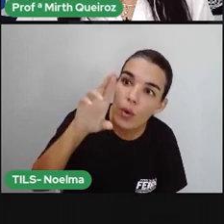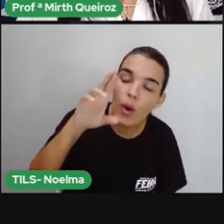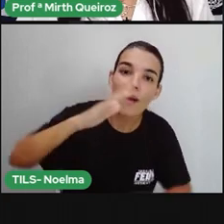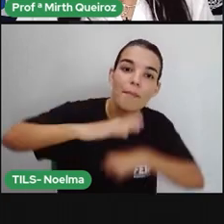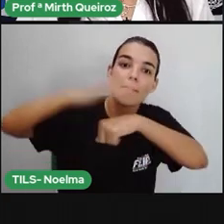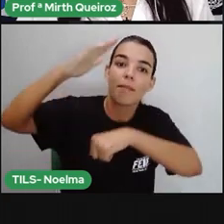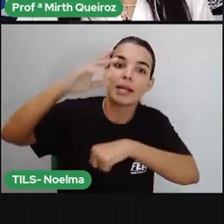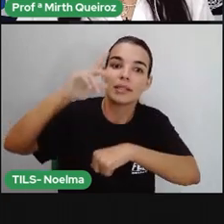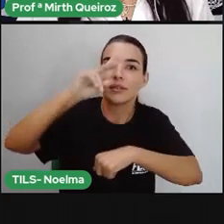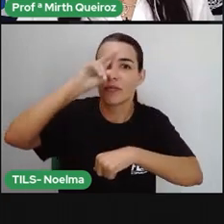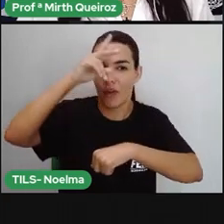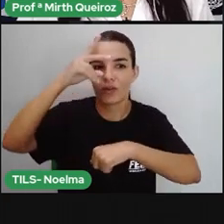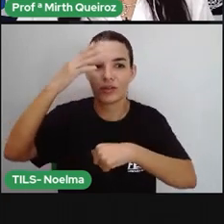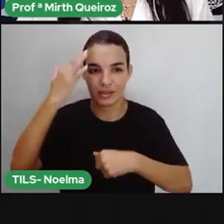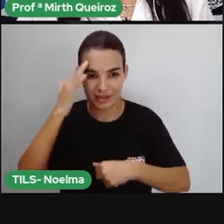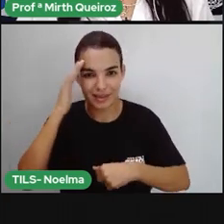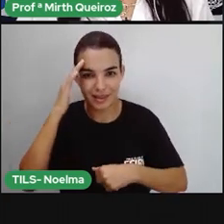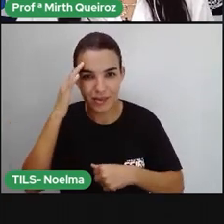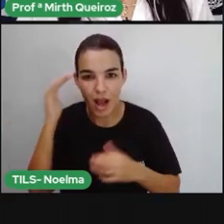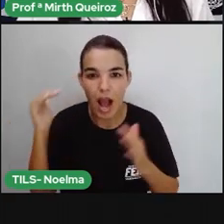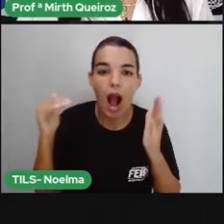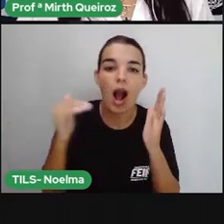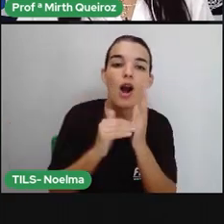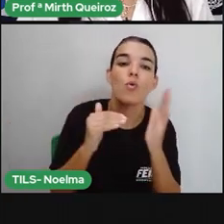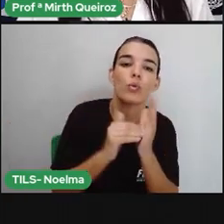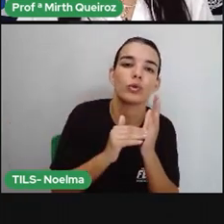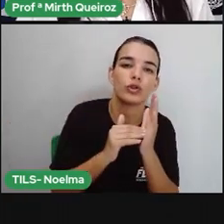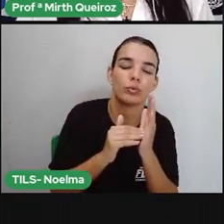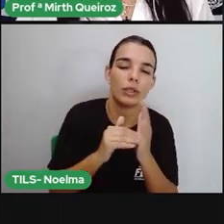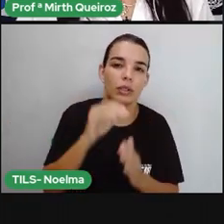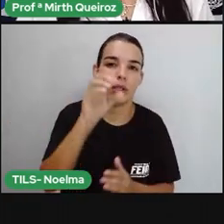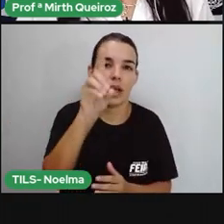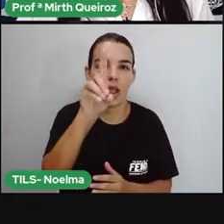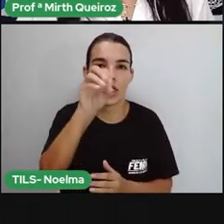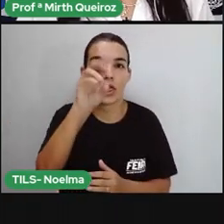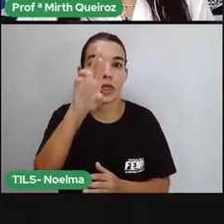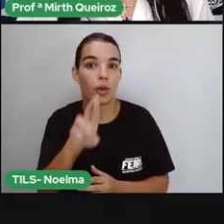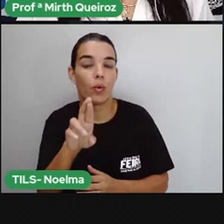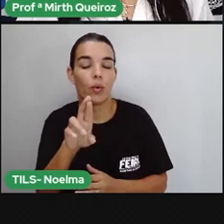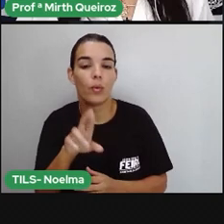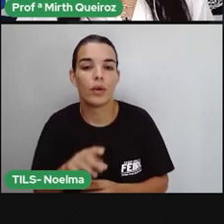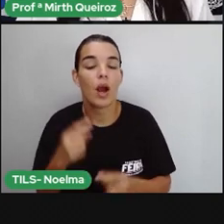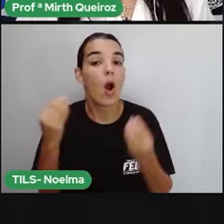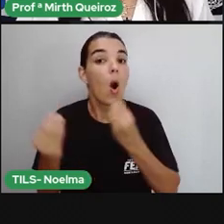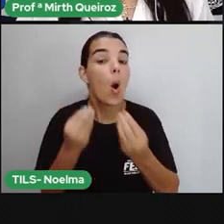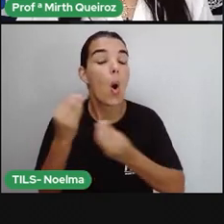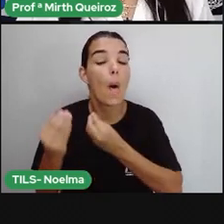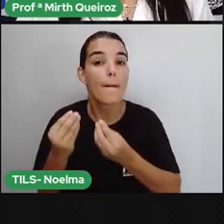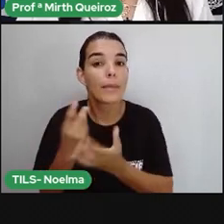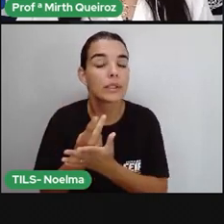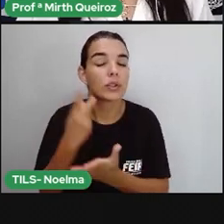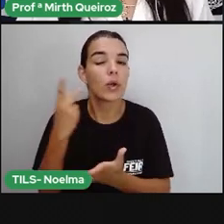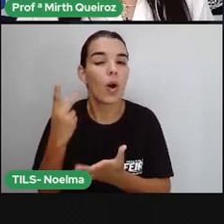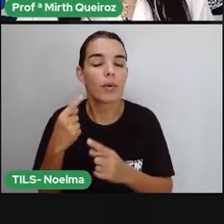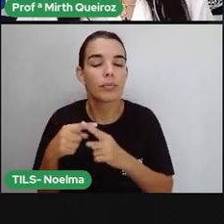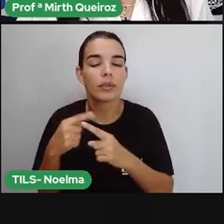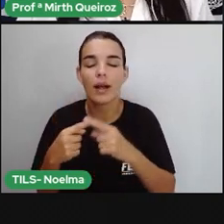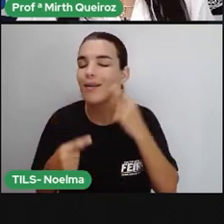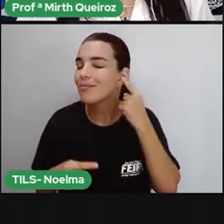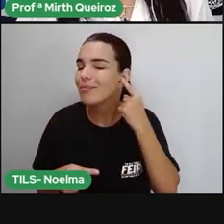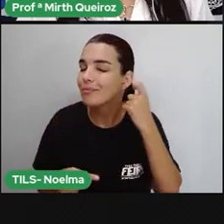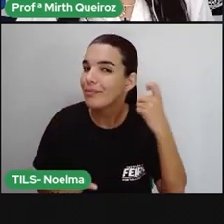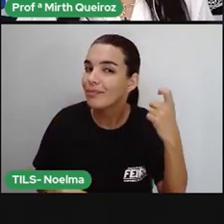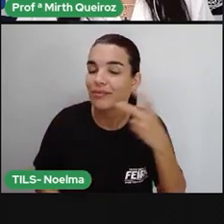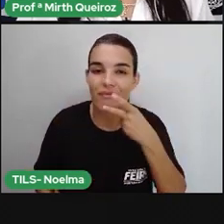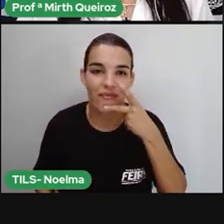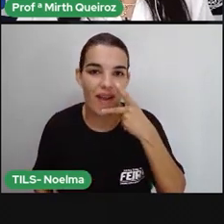Aqui já tem, já, identificando que é dou. Como é, Pró, que eu descubro isso? Eu falando a palavra liquidificador,